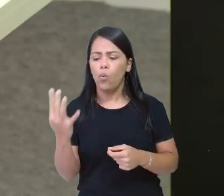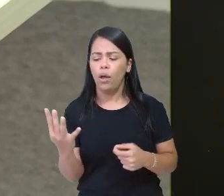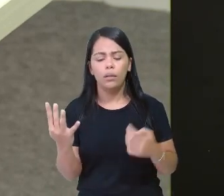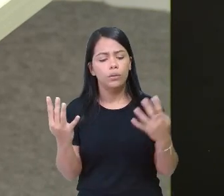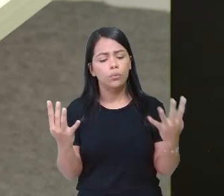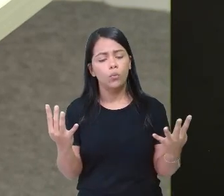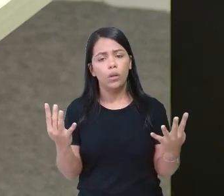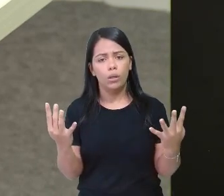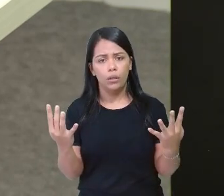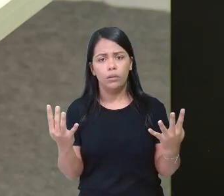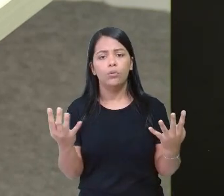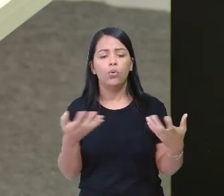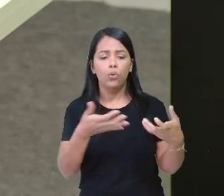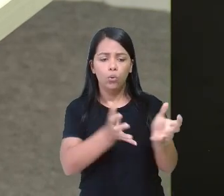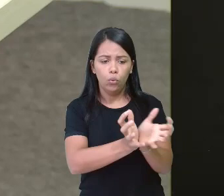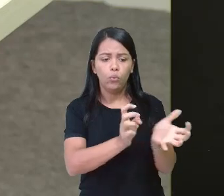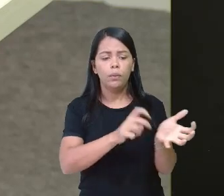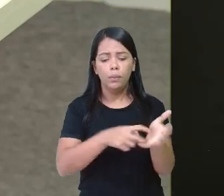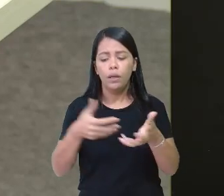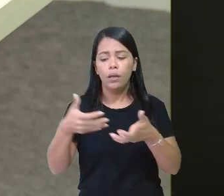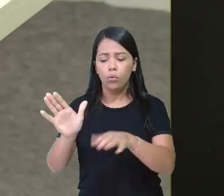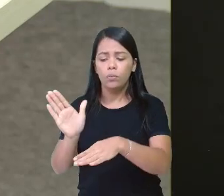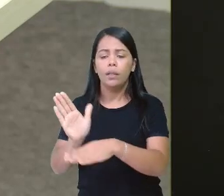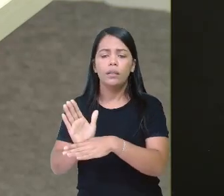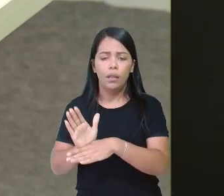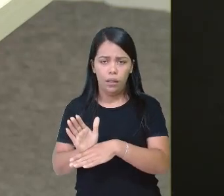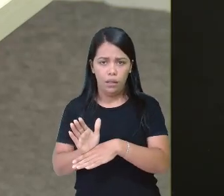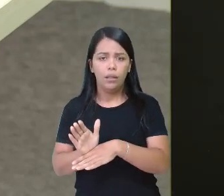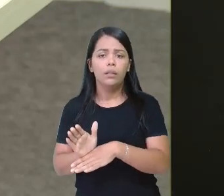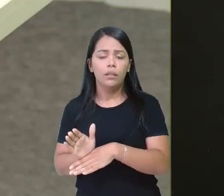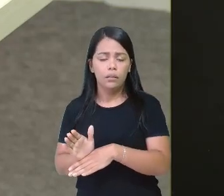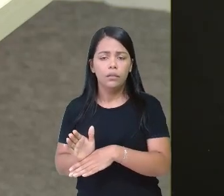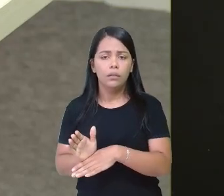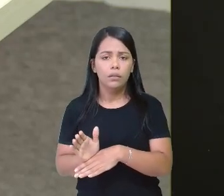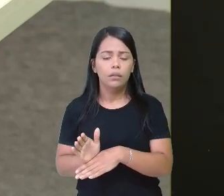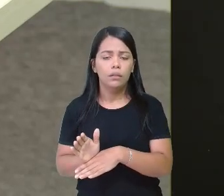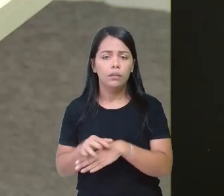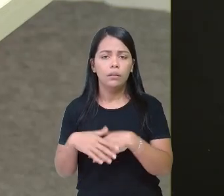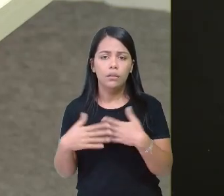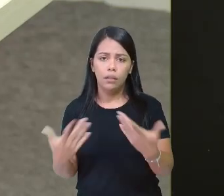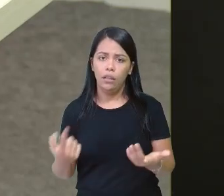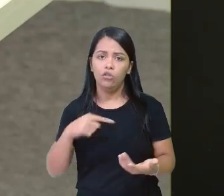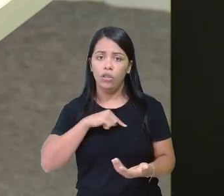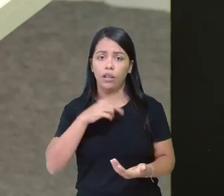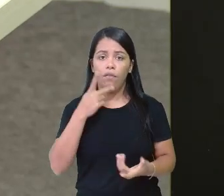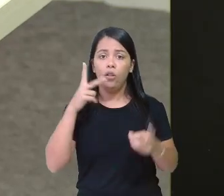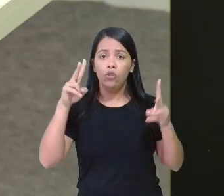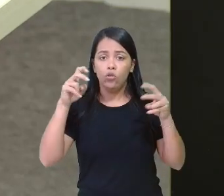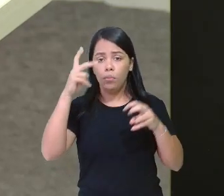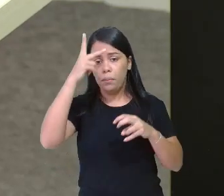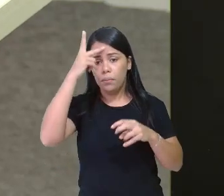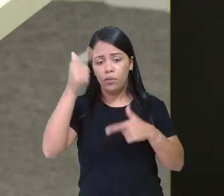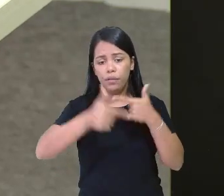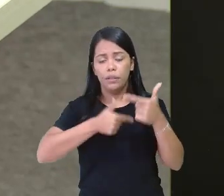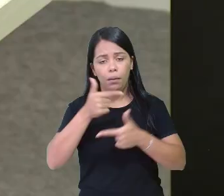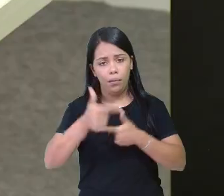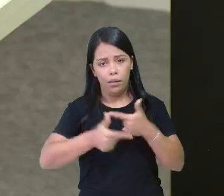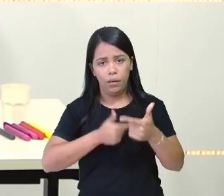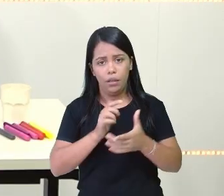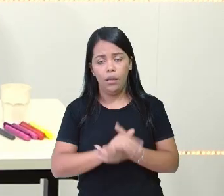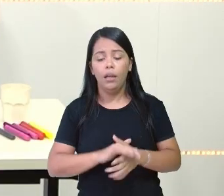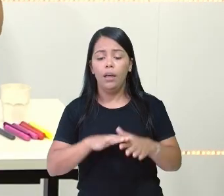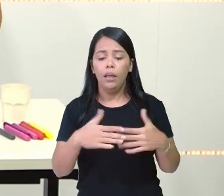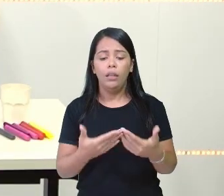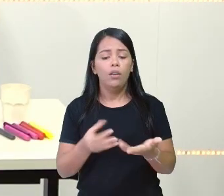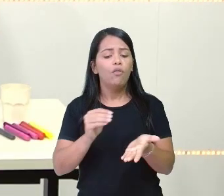Quatro em cada turno. Que a gente tá se referindo aqui, né, as pessoas que vão ficar nos turnos. Mas sobrou uma.